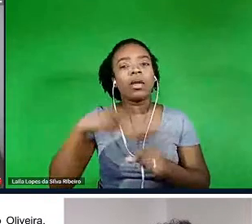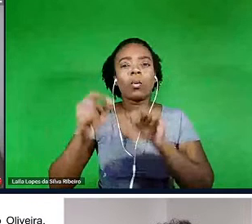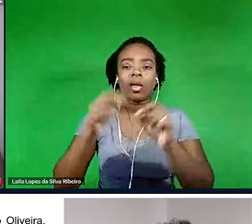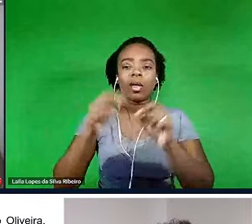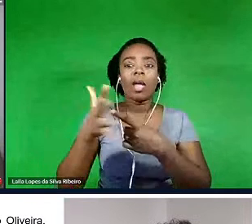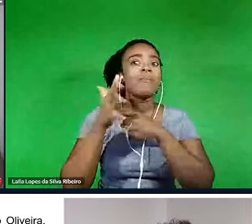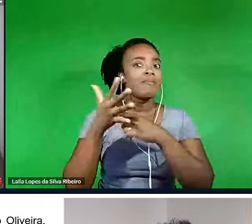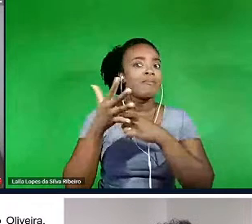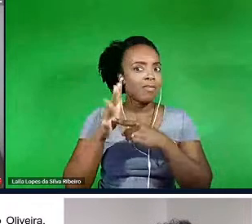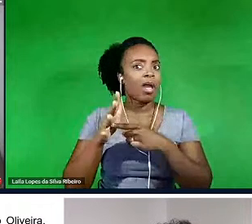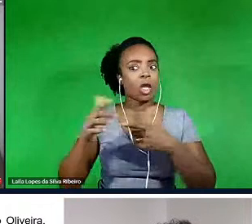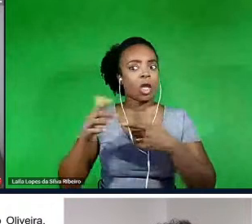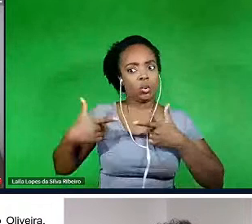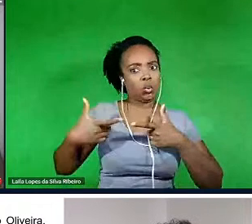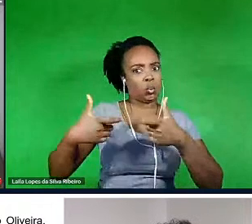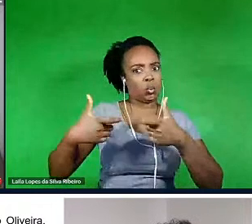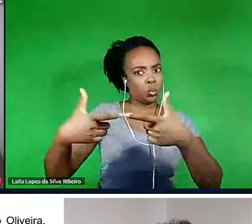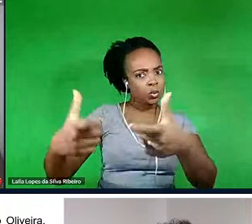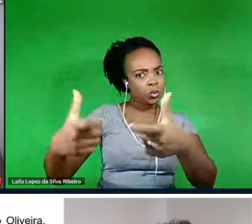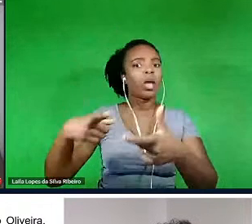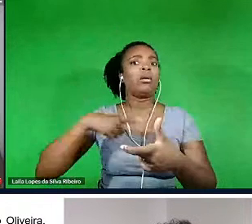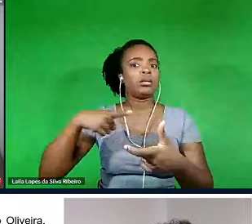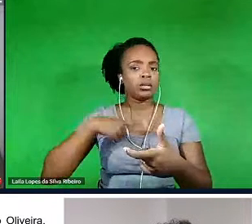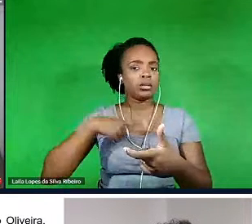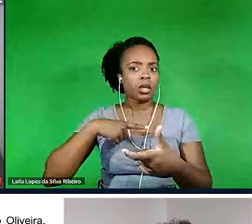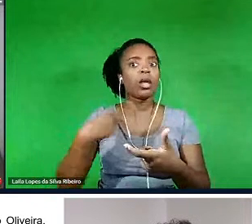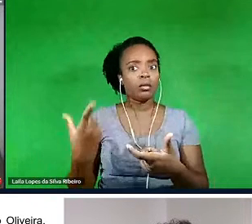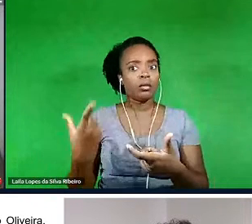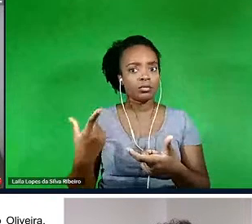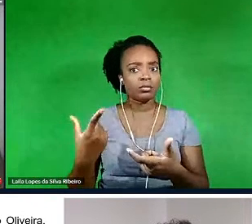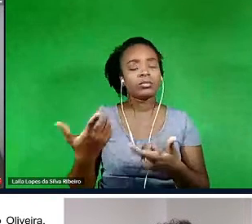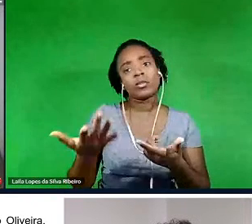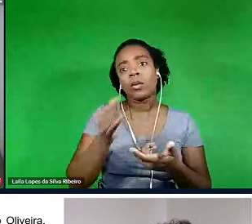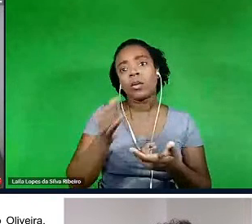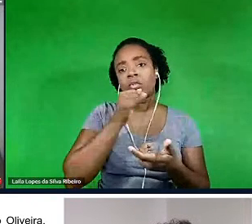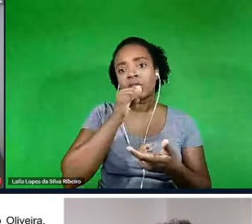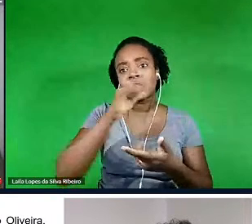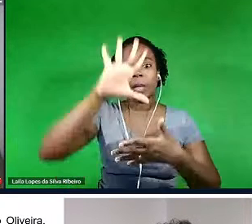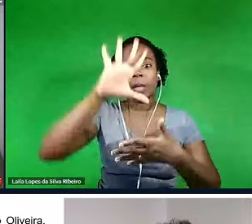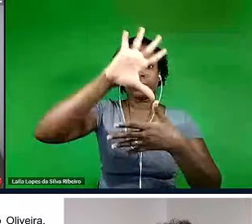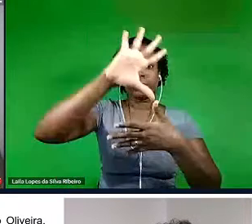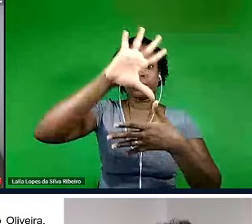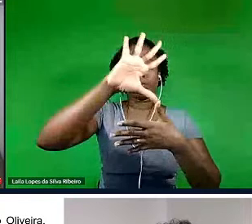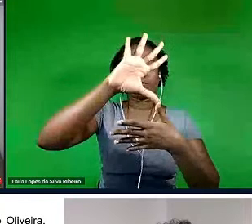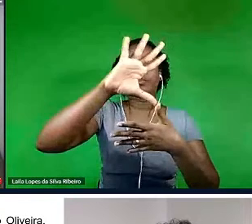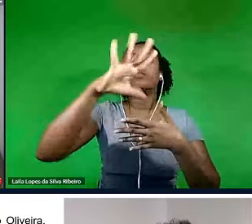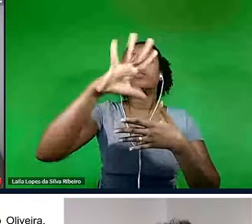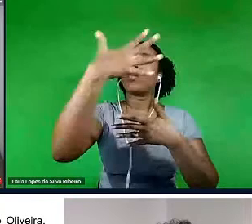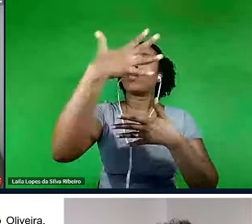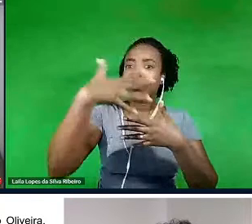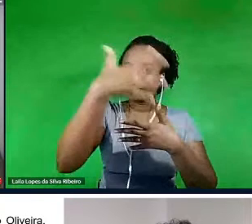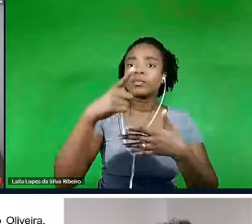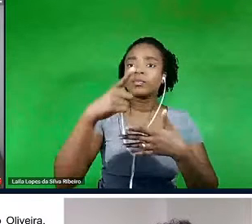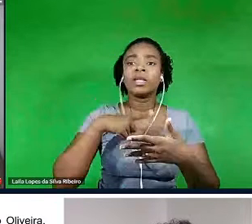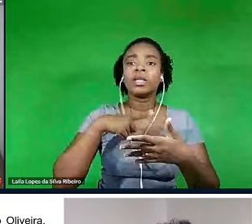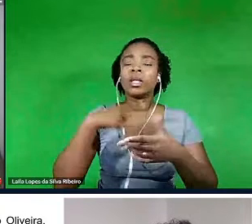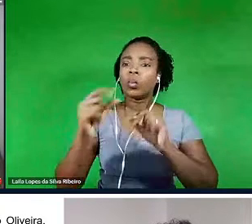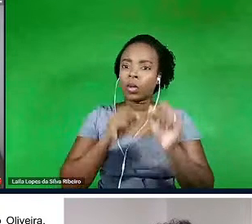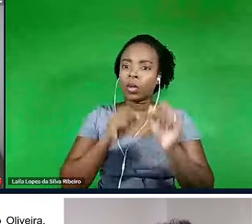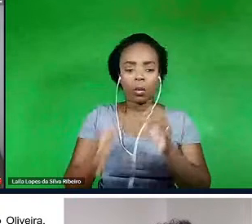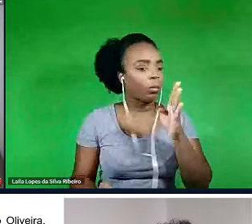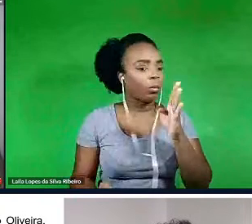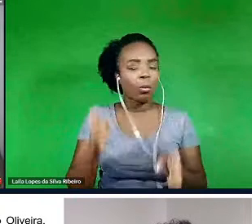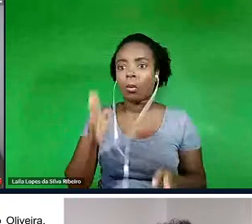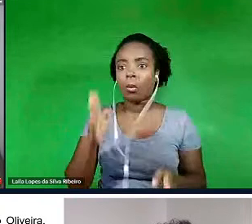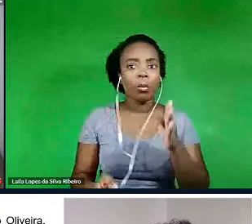empresas norte-americanas que estão construindo robôs, a gente já tem o caso do uso de drones, a gente não pode esquecer que drone é um robô,